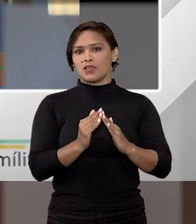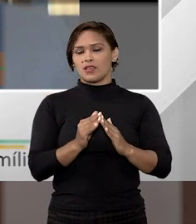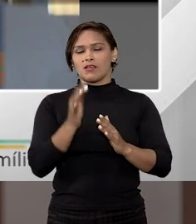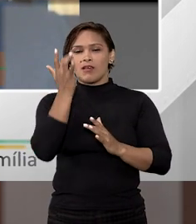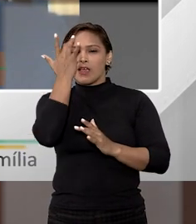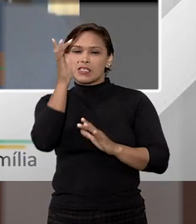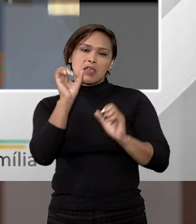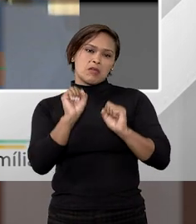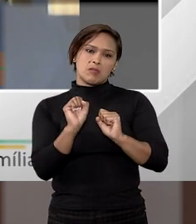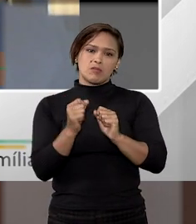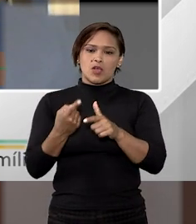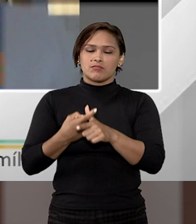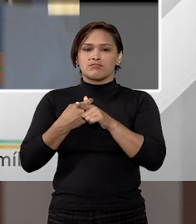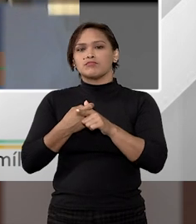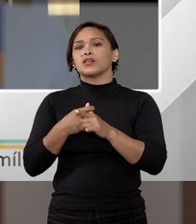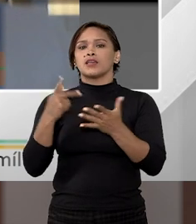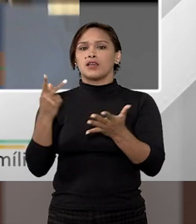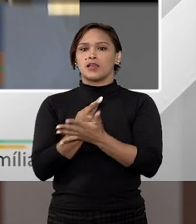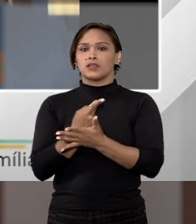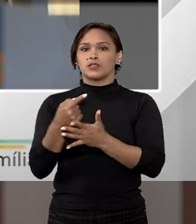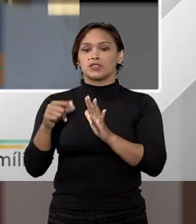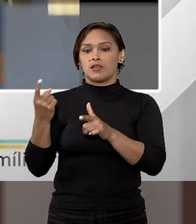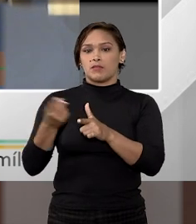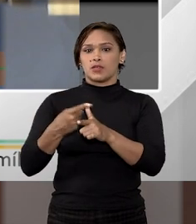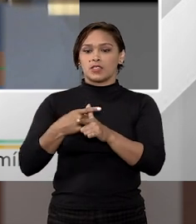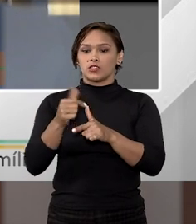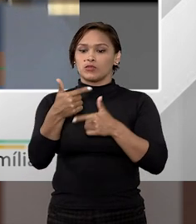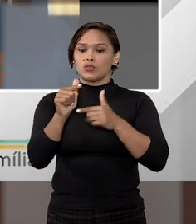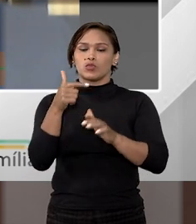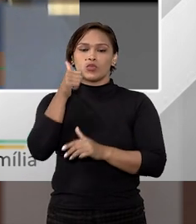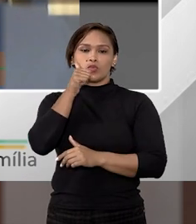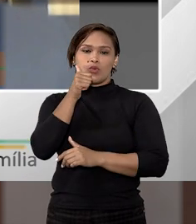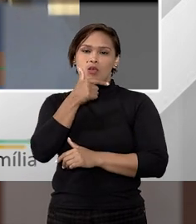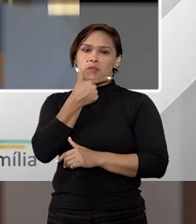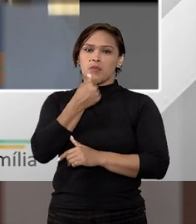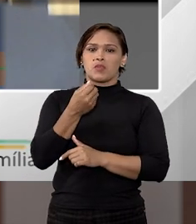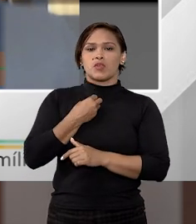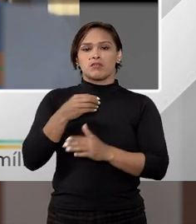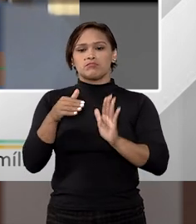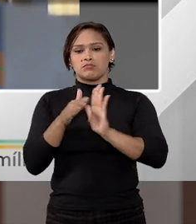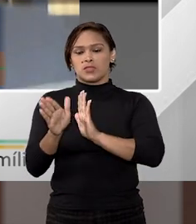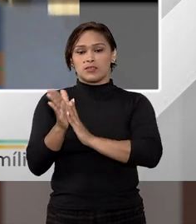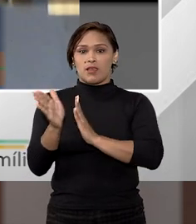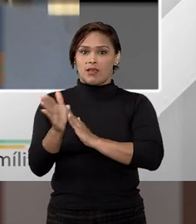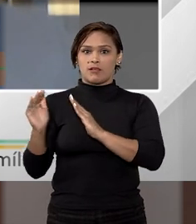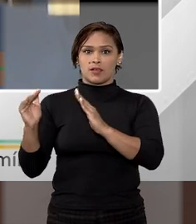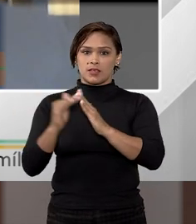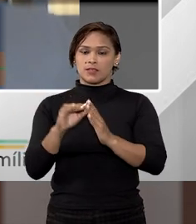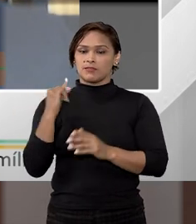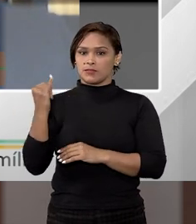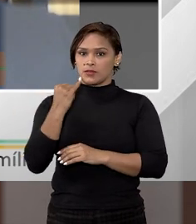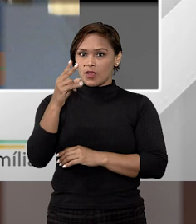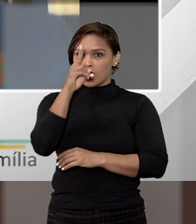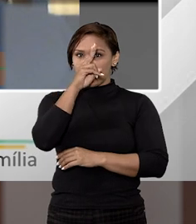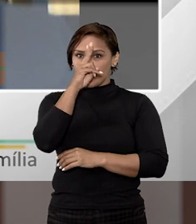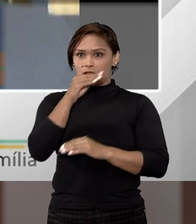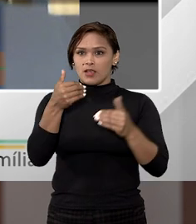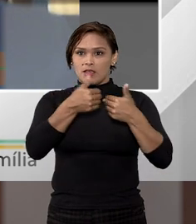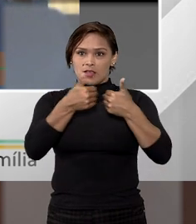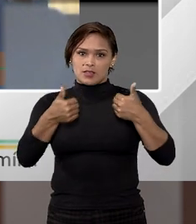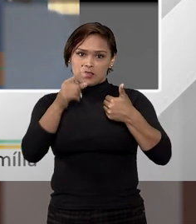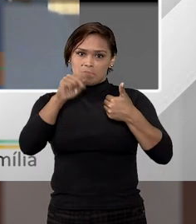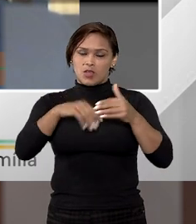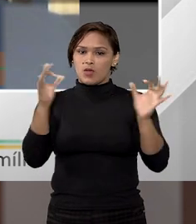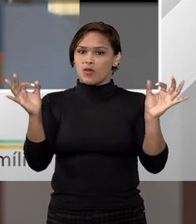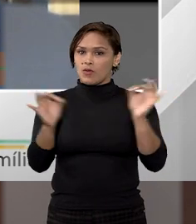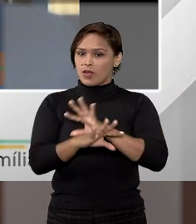achando que ele pode estar sujeito à execução pelas dívidas do cônjuge que deixou de ali viver. Bom, é importante ressaltar que a separação